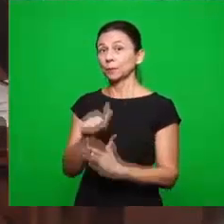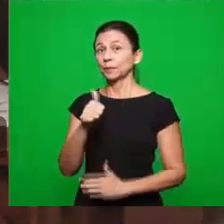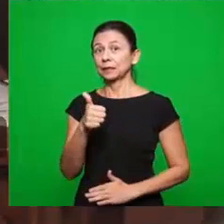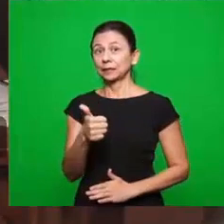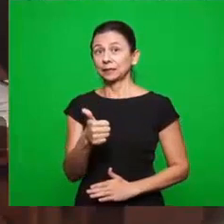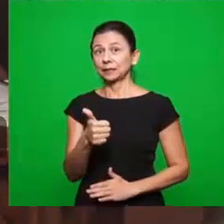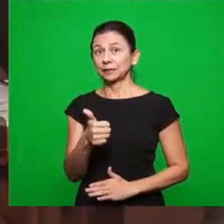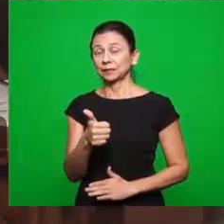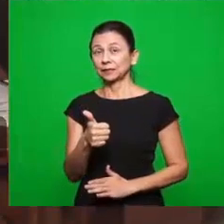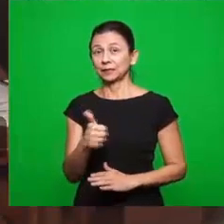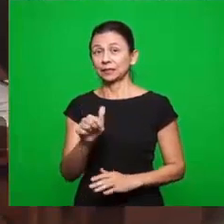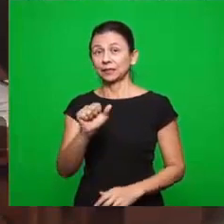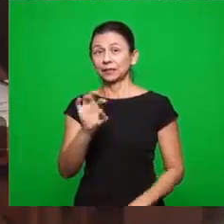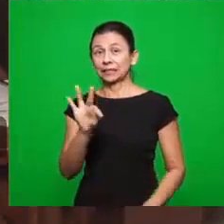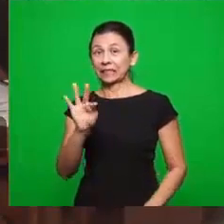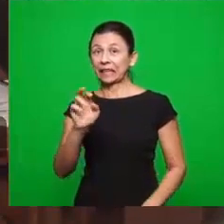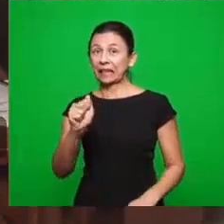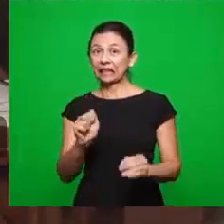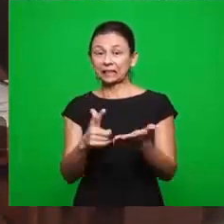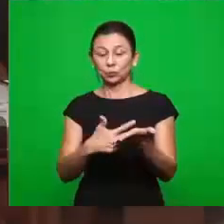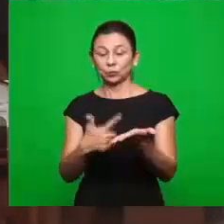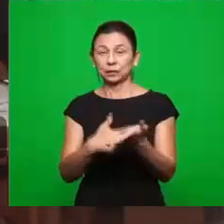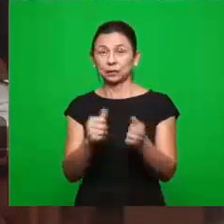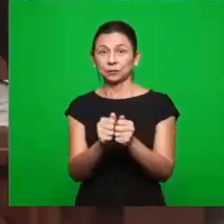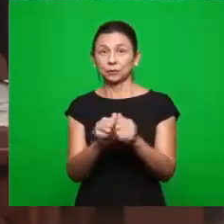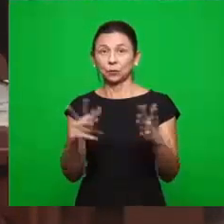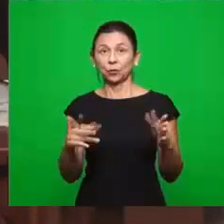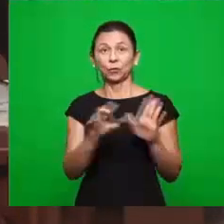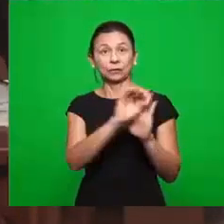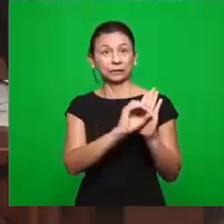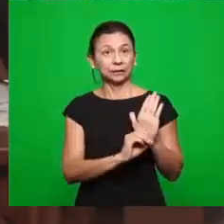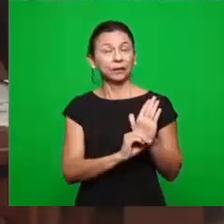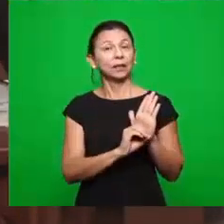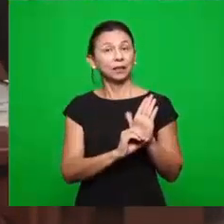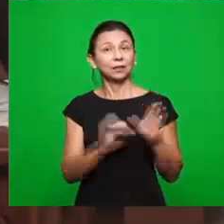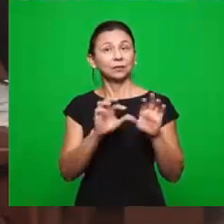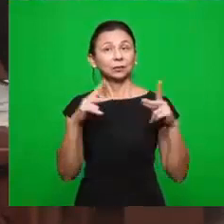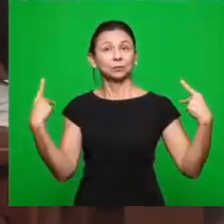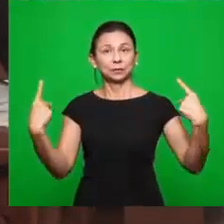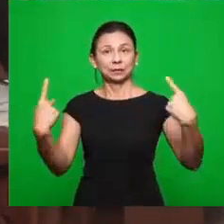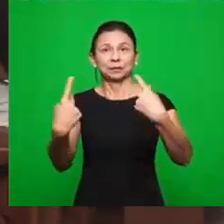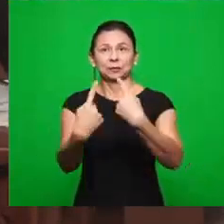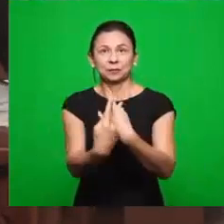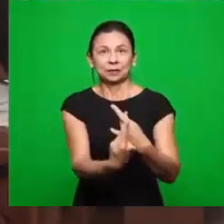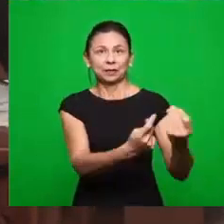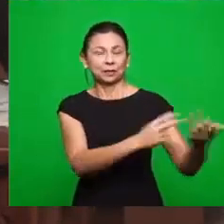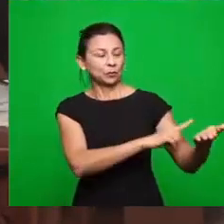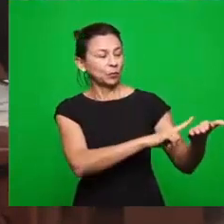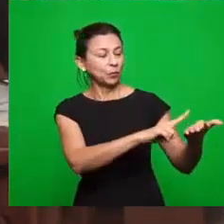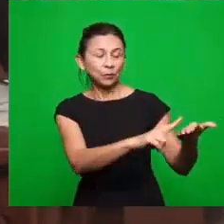em ata do presbitério, em ata oficial do presbitério, falando desse